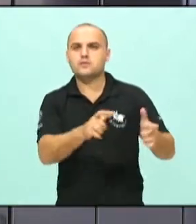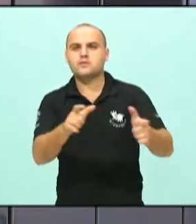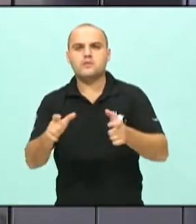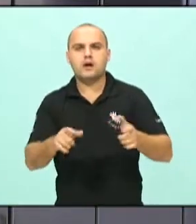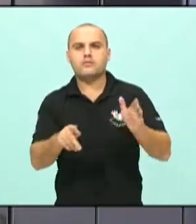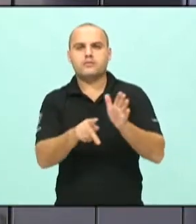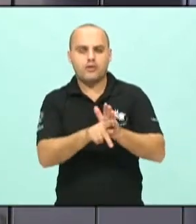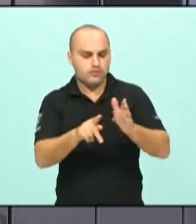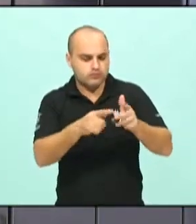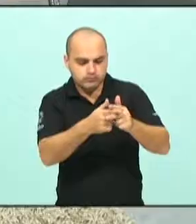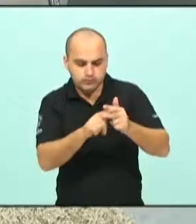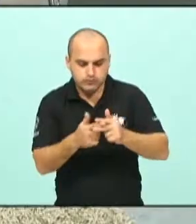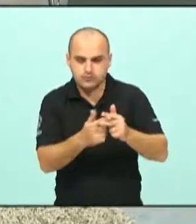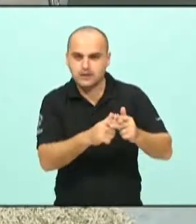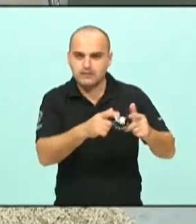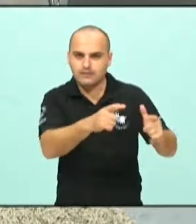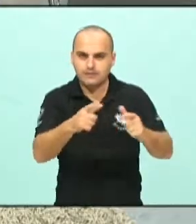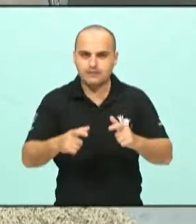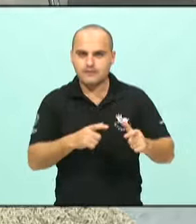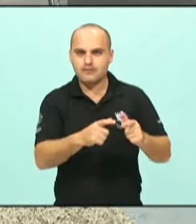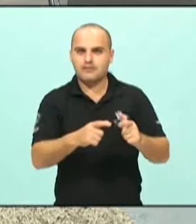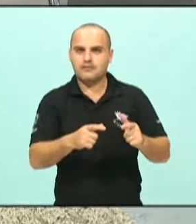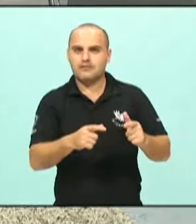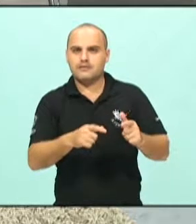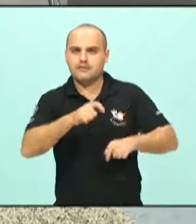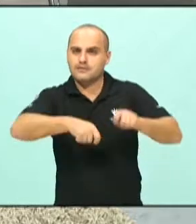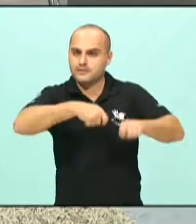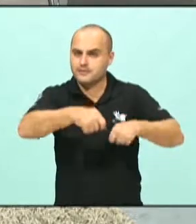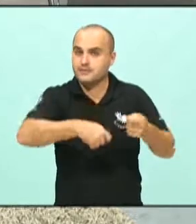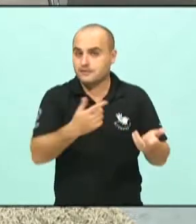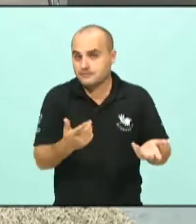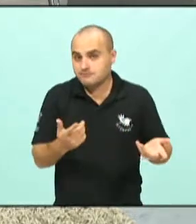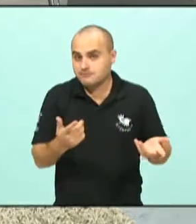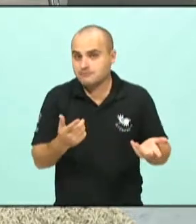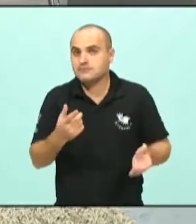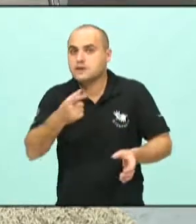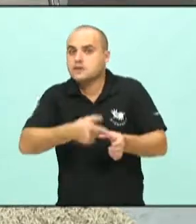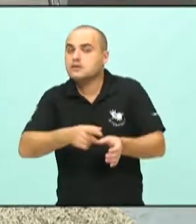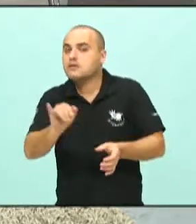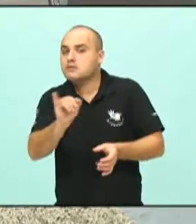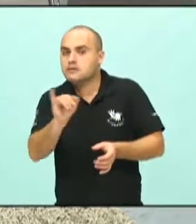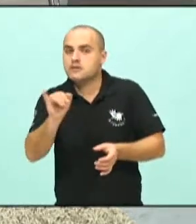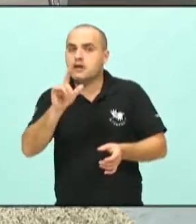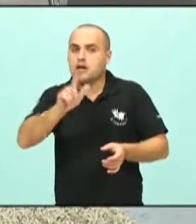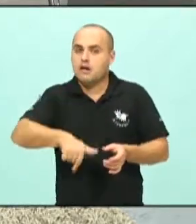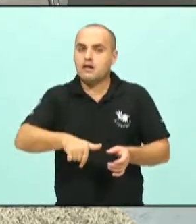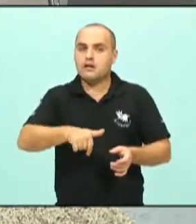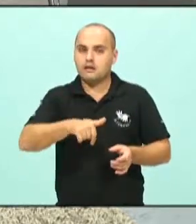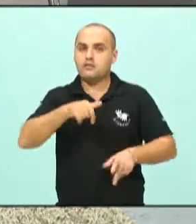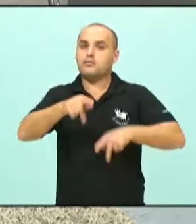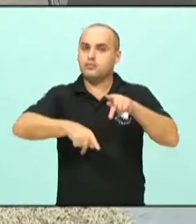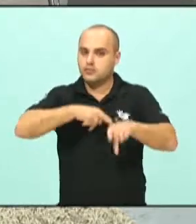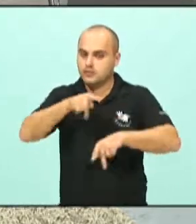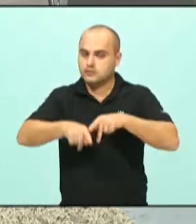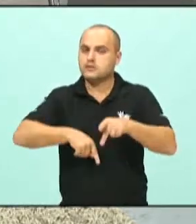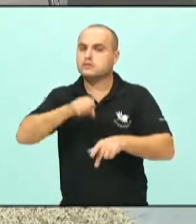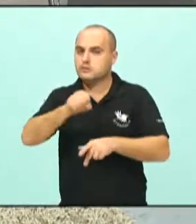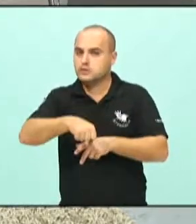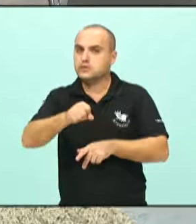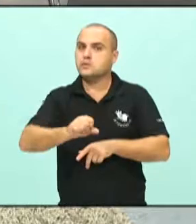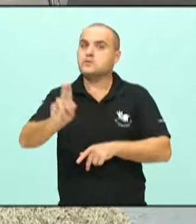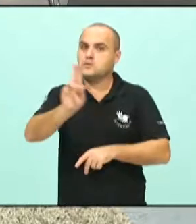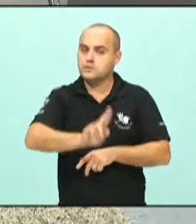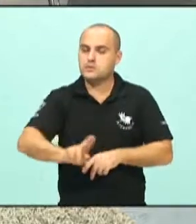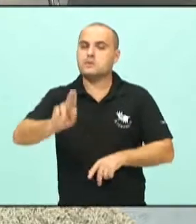reparos ou consertos da bicicleta, porque Itajaí é uma cidade em que o cidadão ocupa bastante, né, a